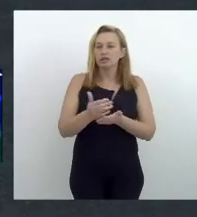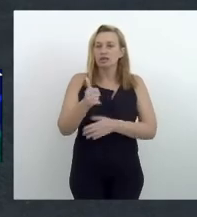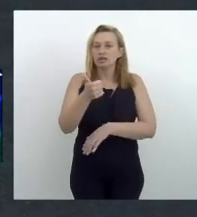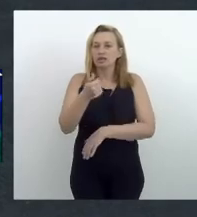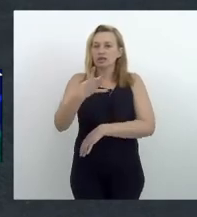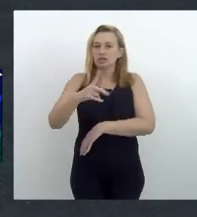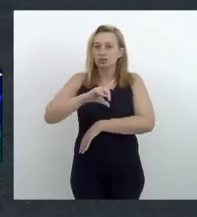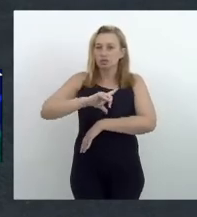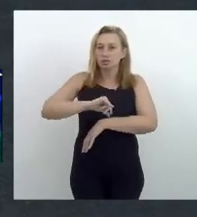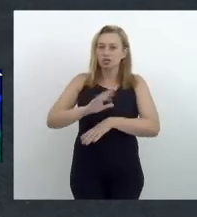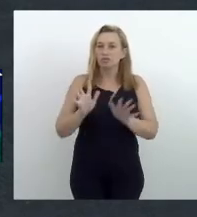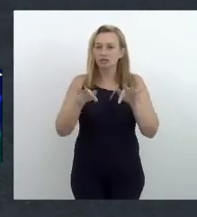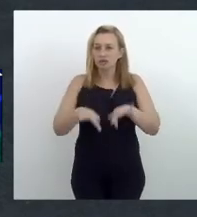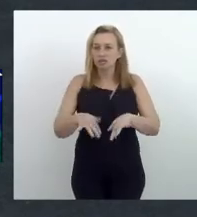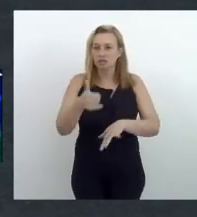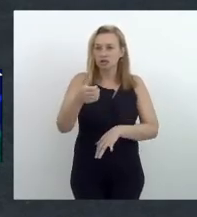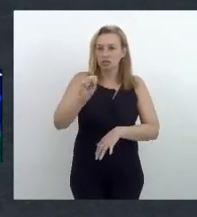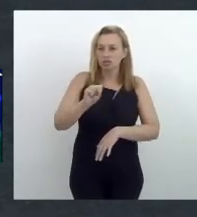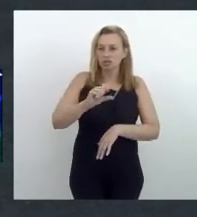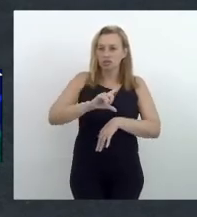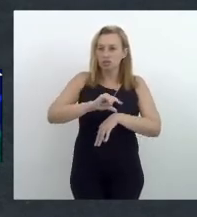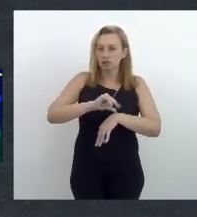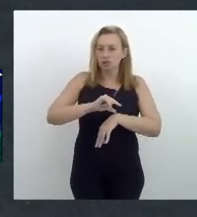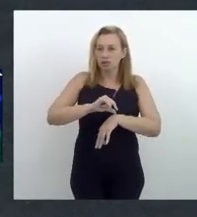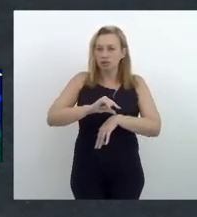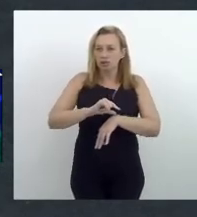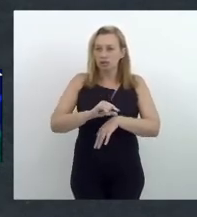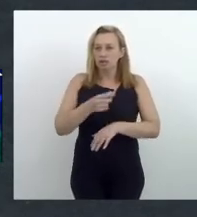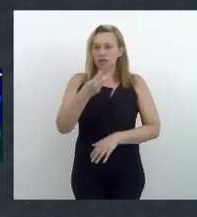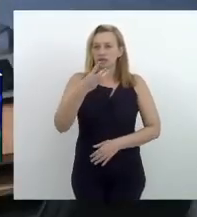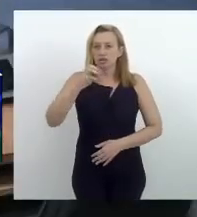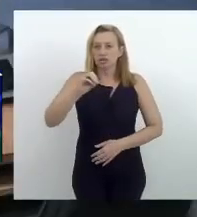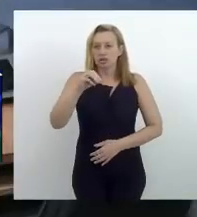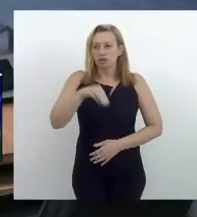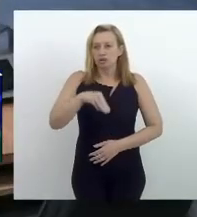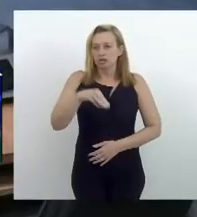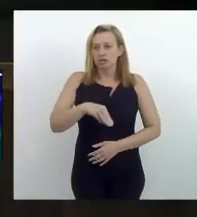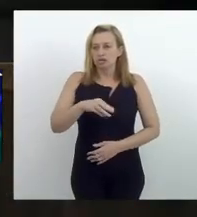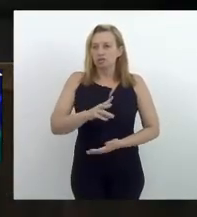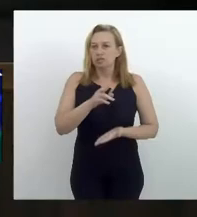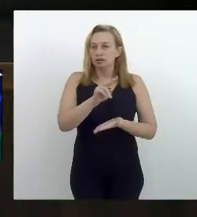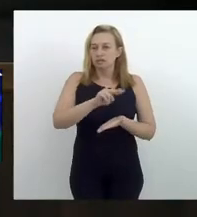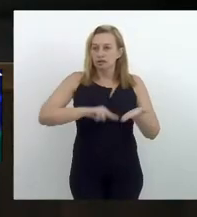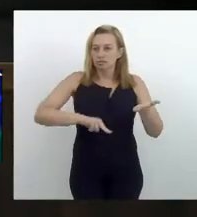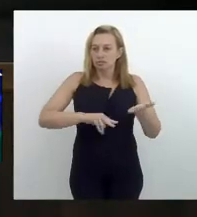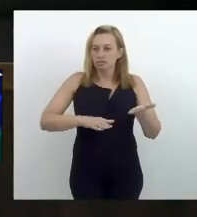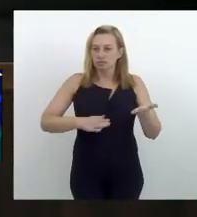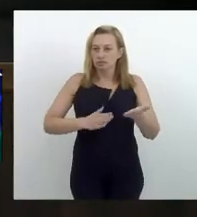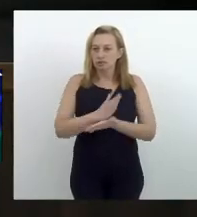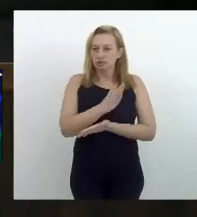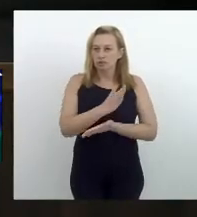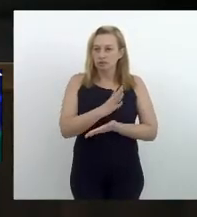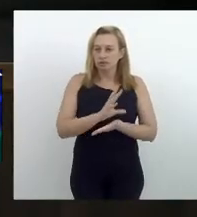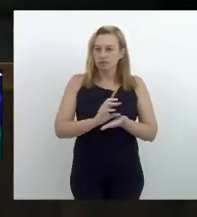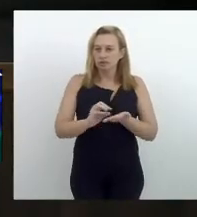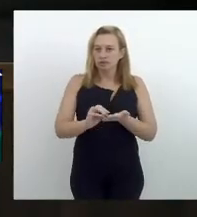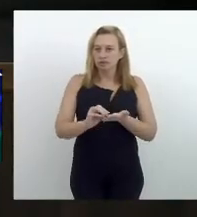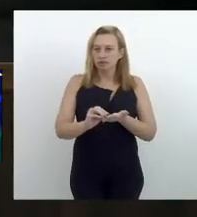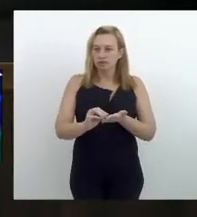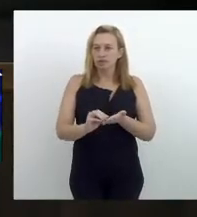horas, encerrou-se às 18 horas e 30 minutos. Lida e aprovada a ata,